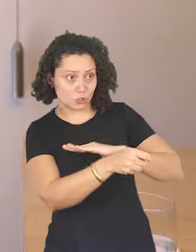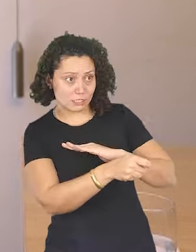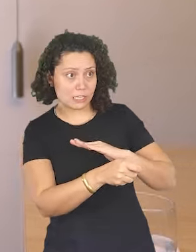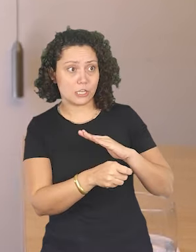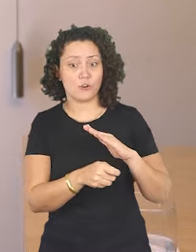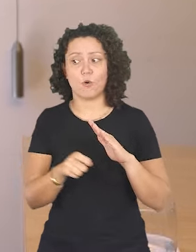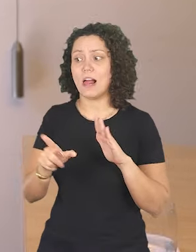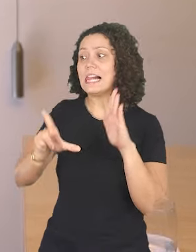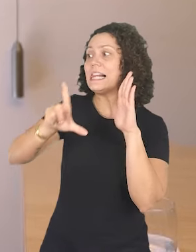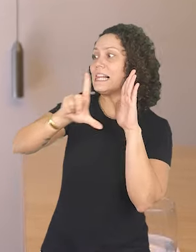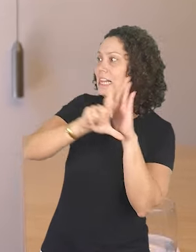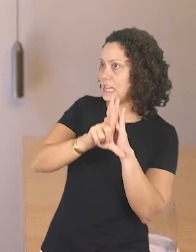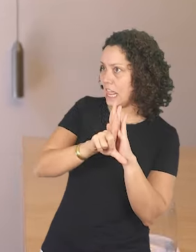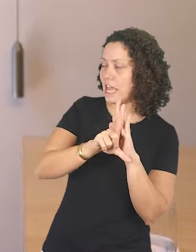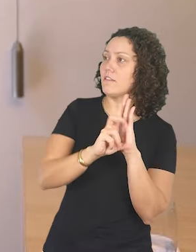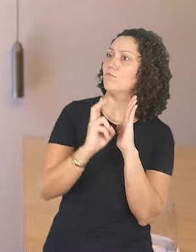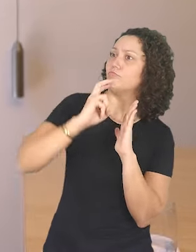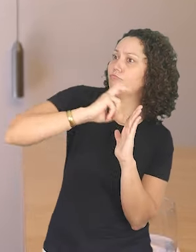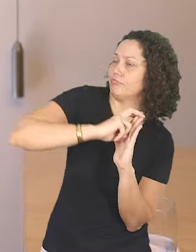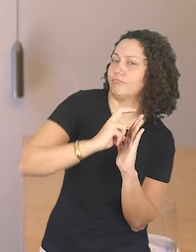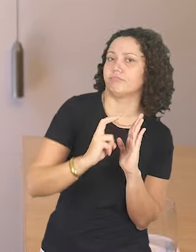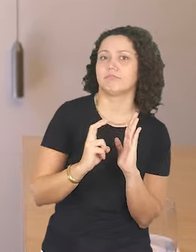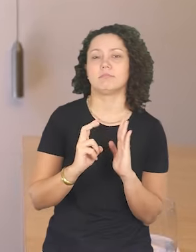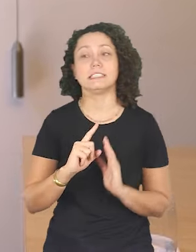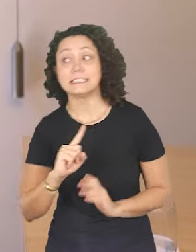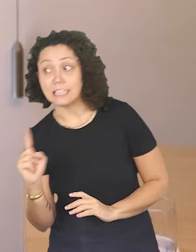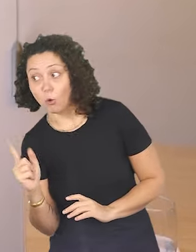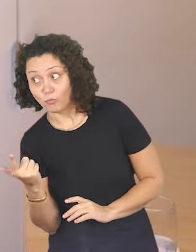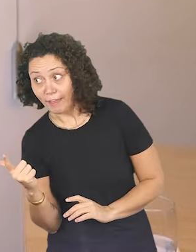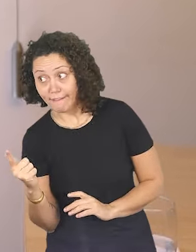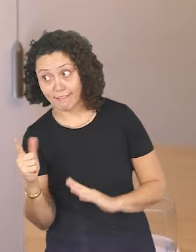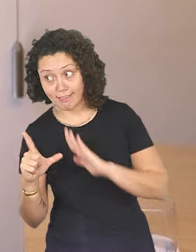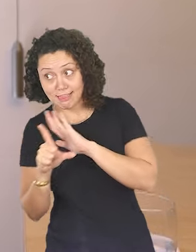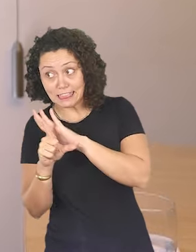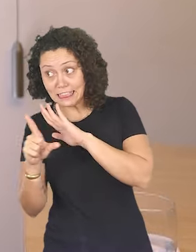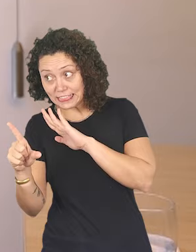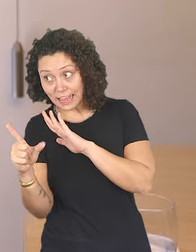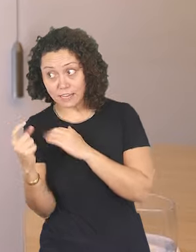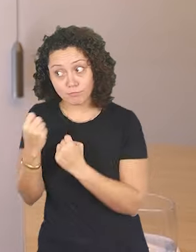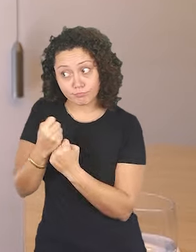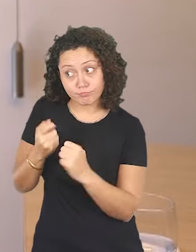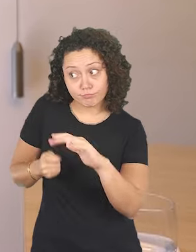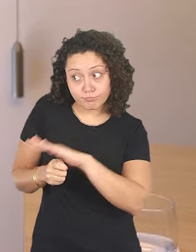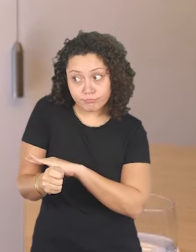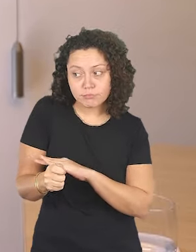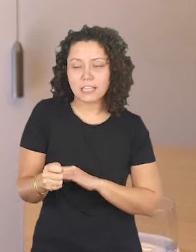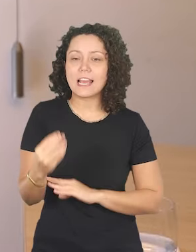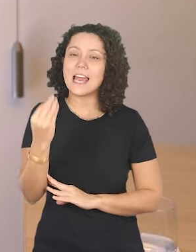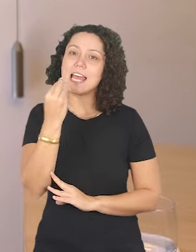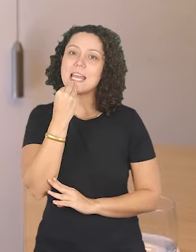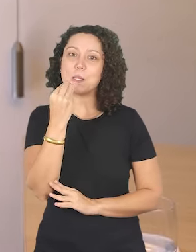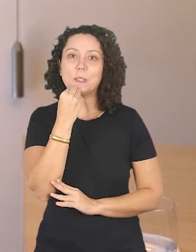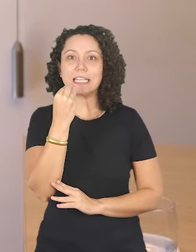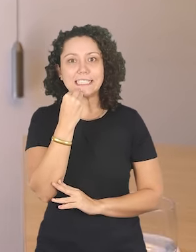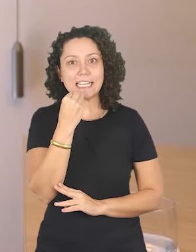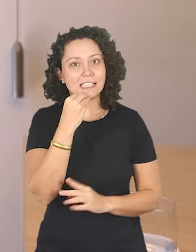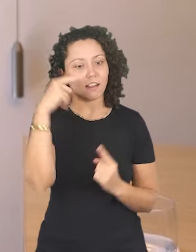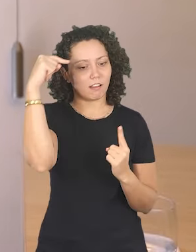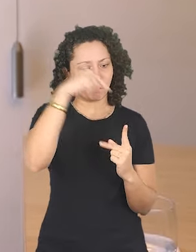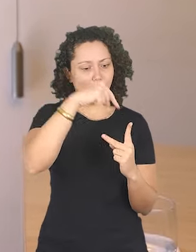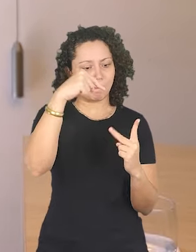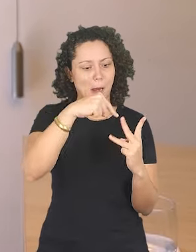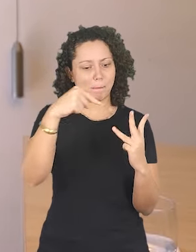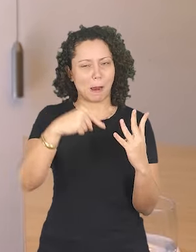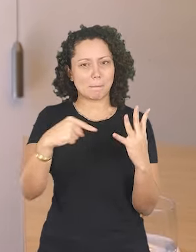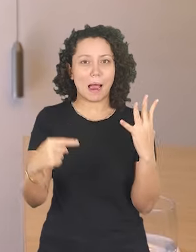usando leis de incentivo fiscal, não usando leis de incentivo fiscal, enfim, tentei compor um rol, um